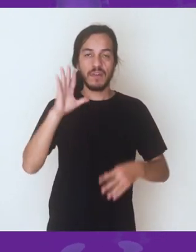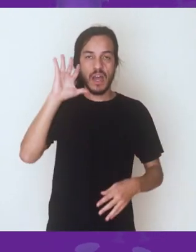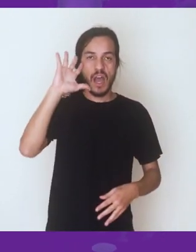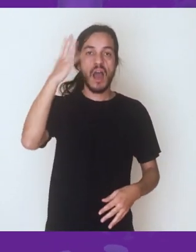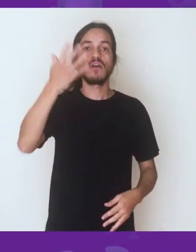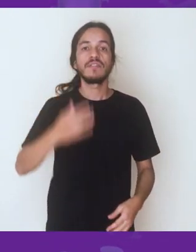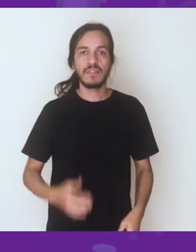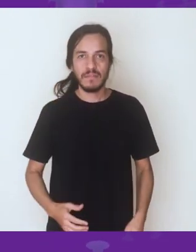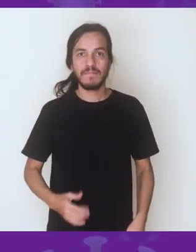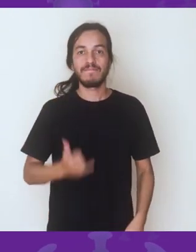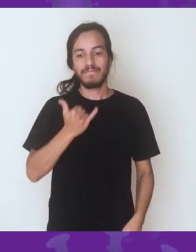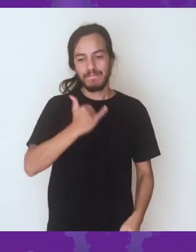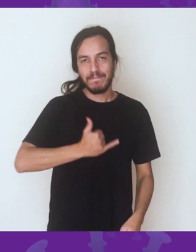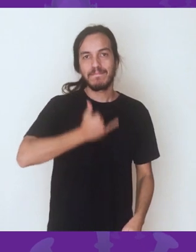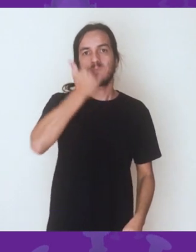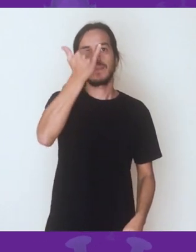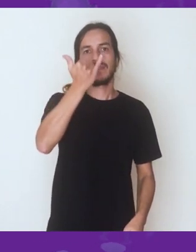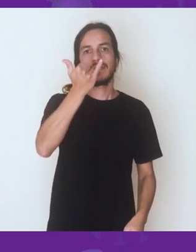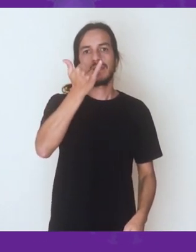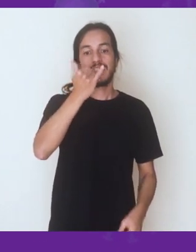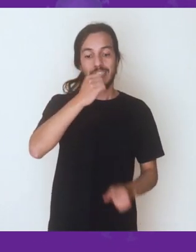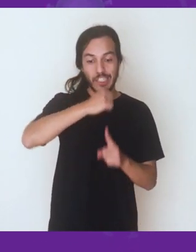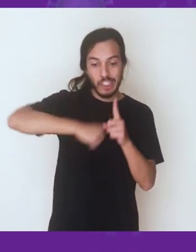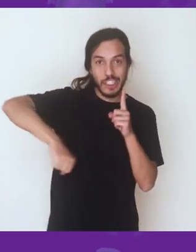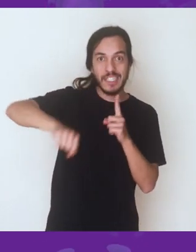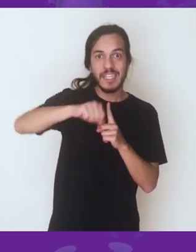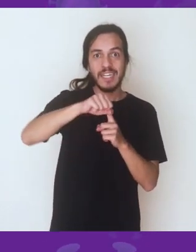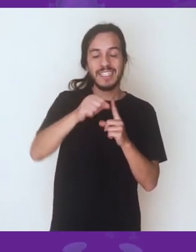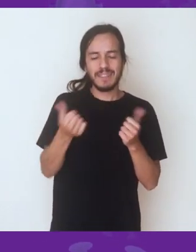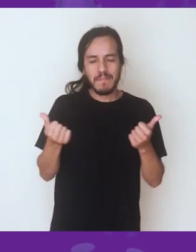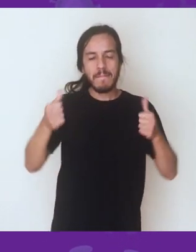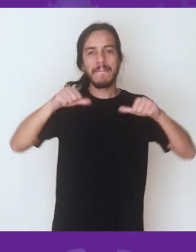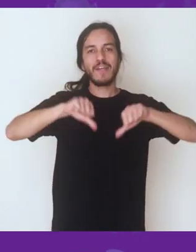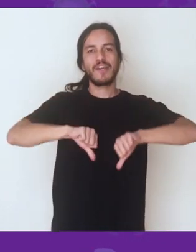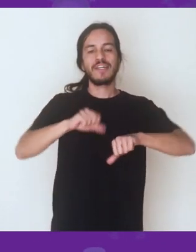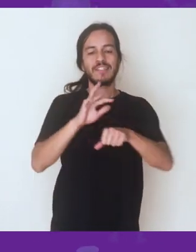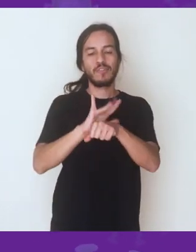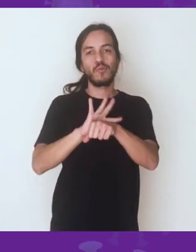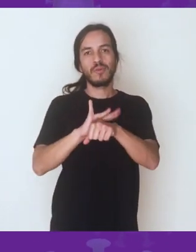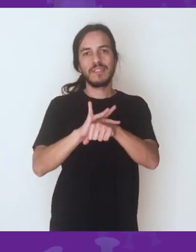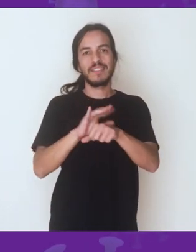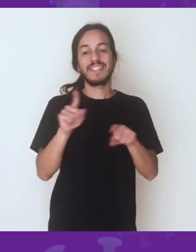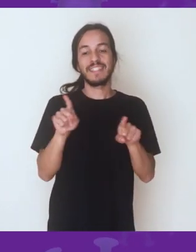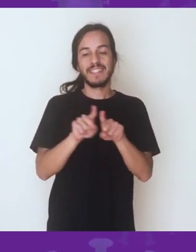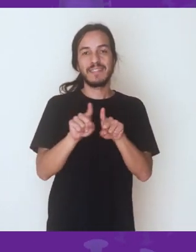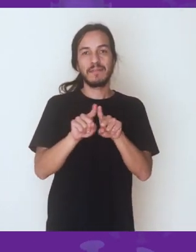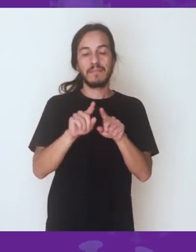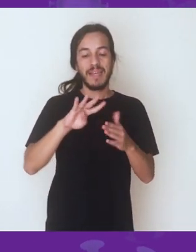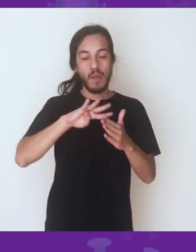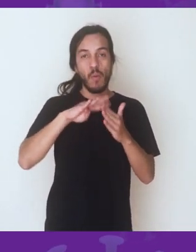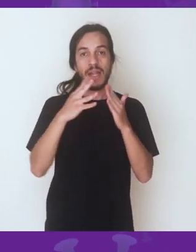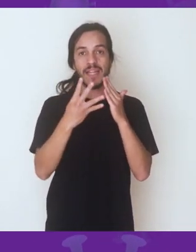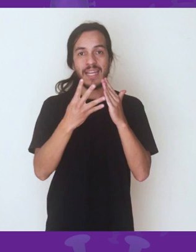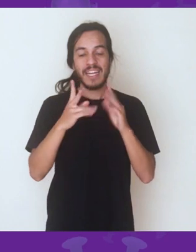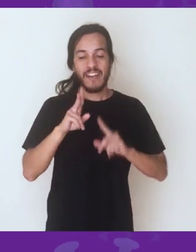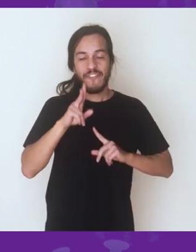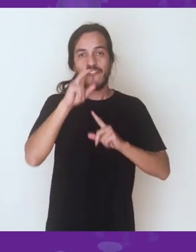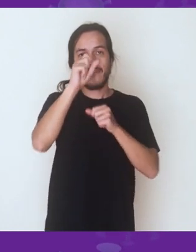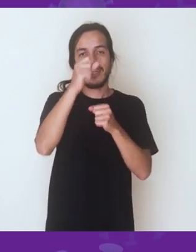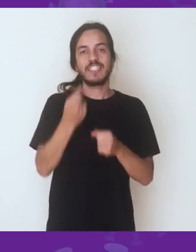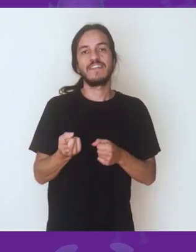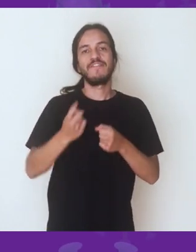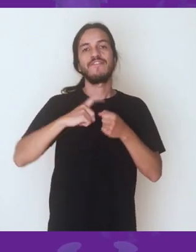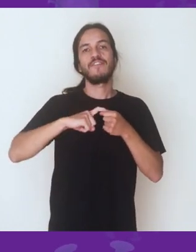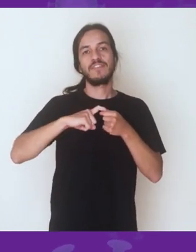atrás e a situação piorou muito. Portanto, ainda do ponto de vista epidemiológico e científico, é um momento muito